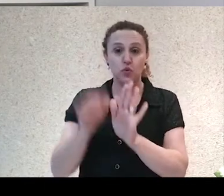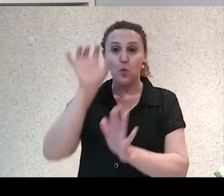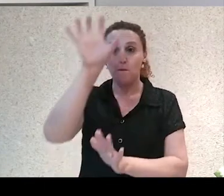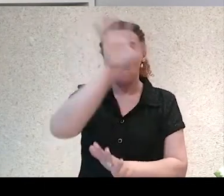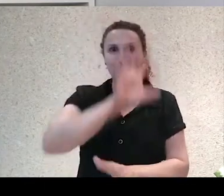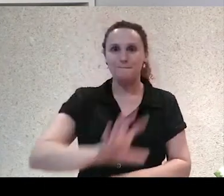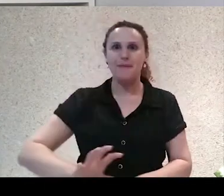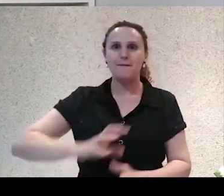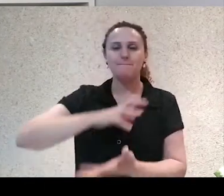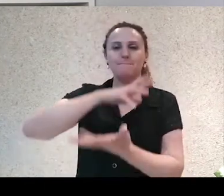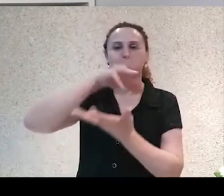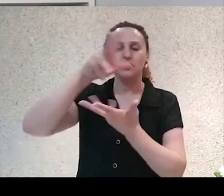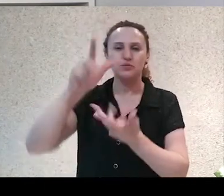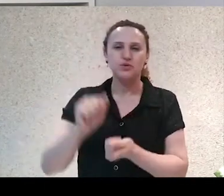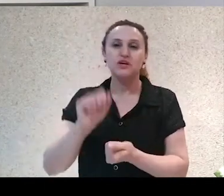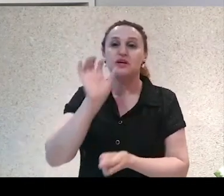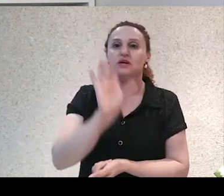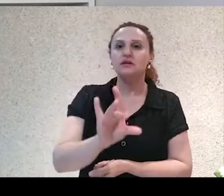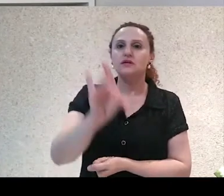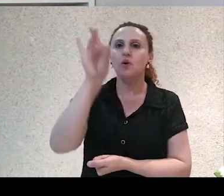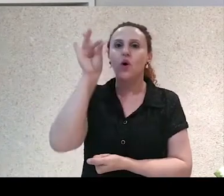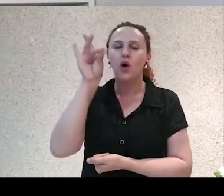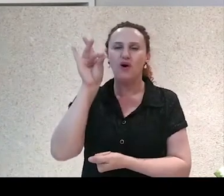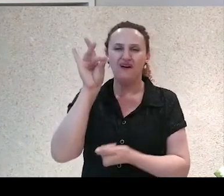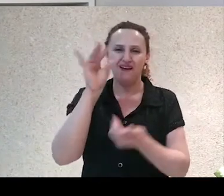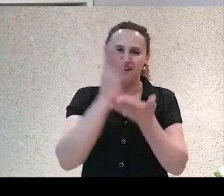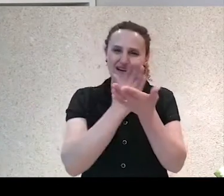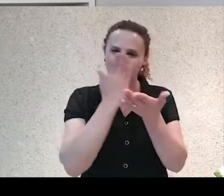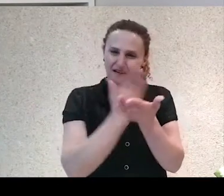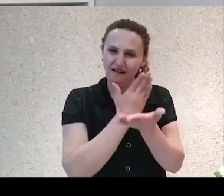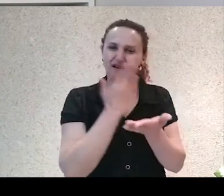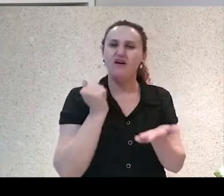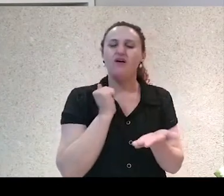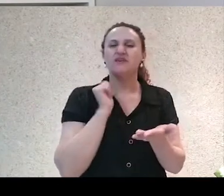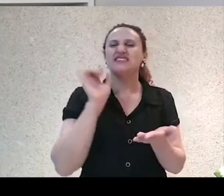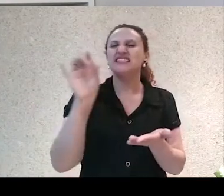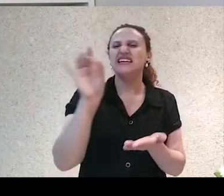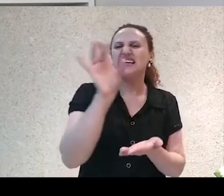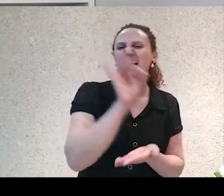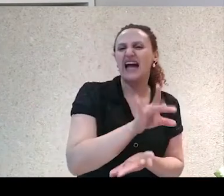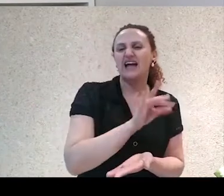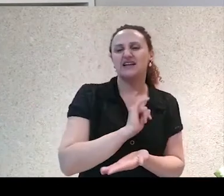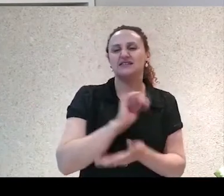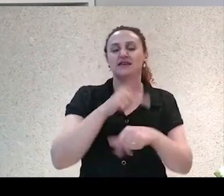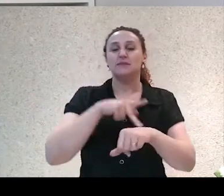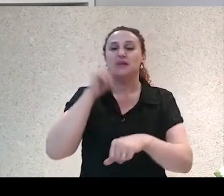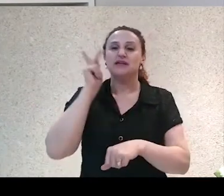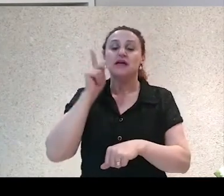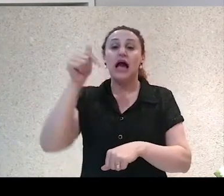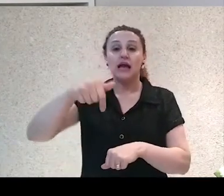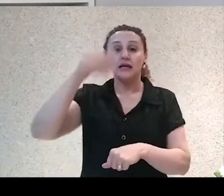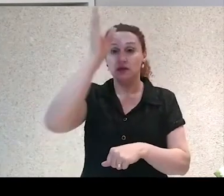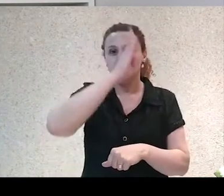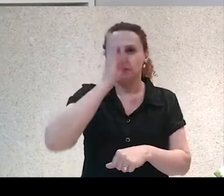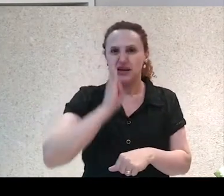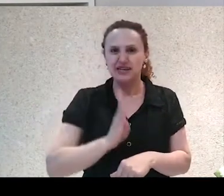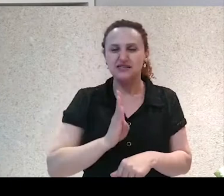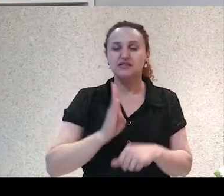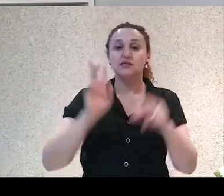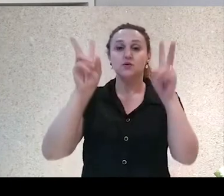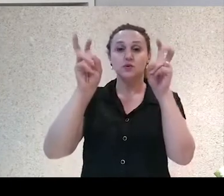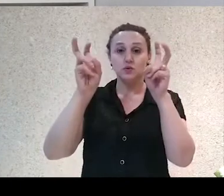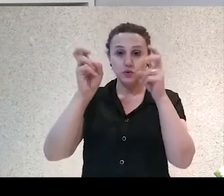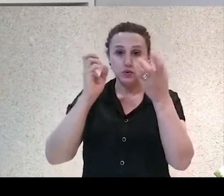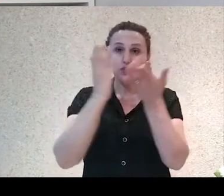escolheu algumas obras que são representativas de alguns países. Então, ele escolheu o Dom Casmurro, para falar do Brasil, o Sol é para